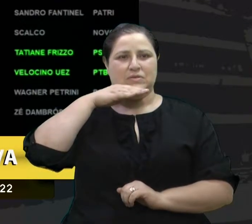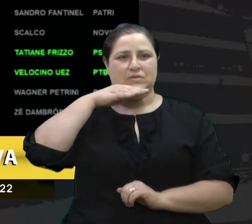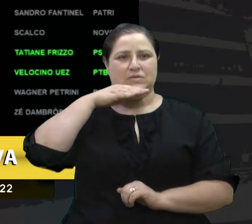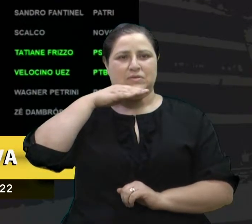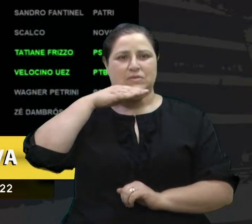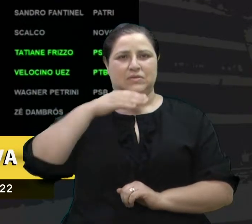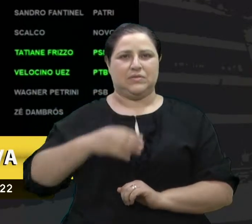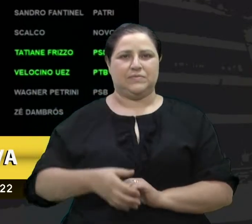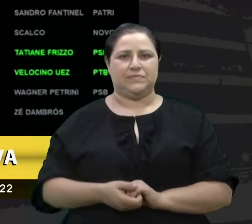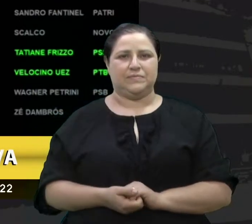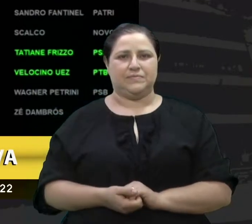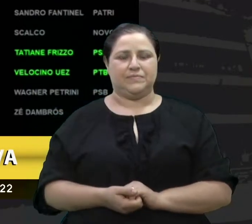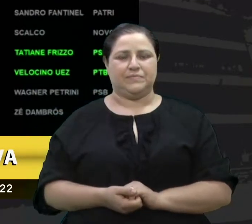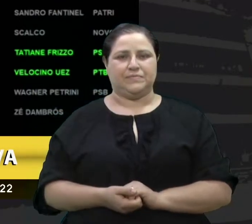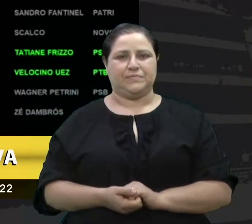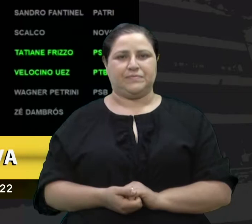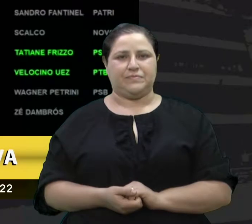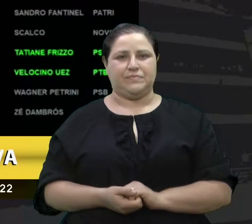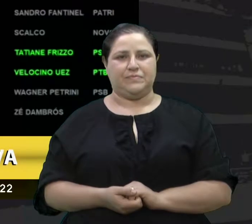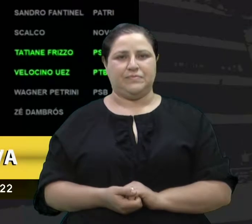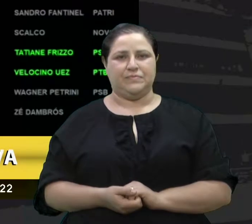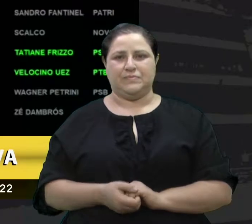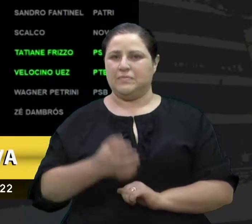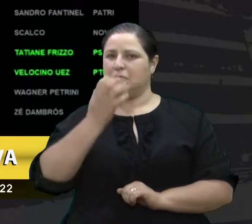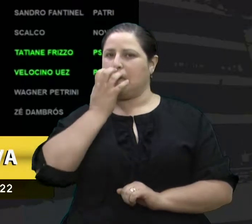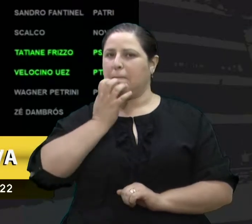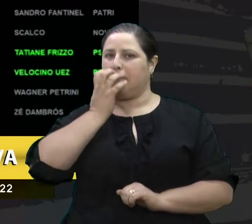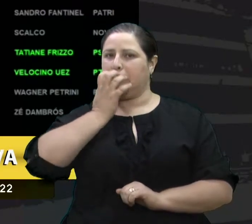Vereador Camiles.